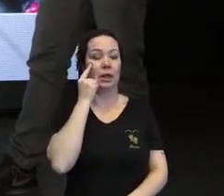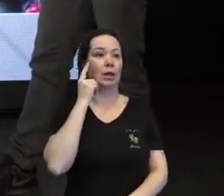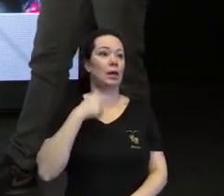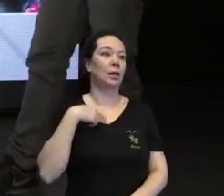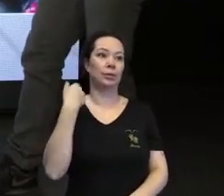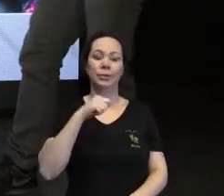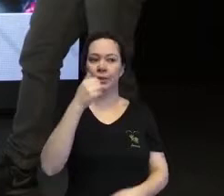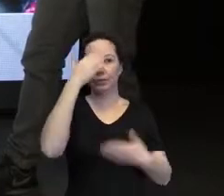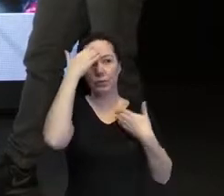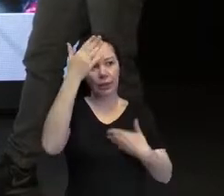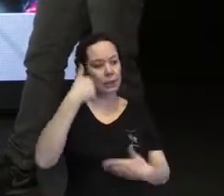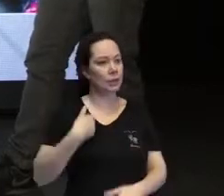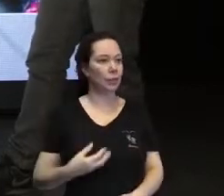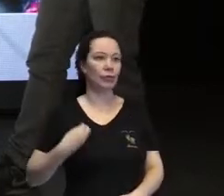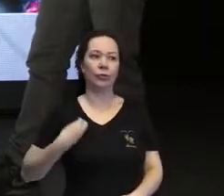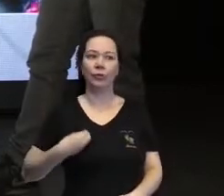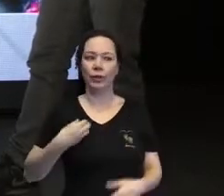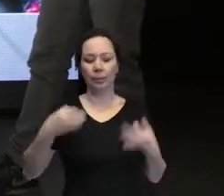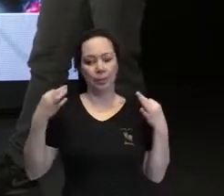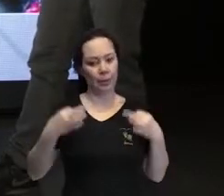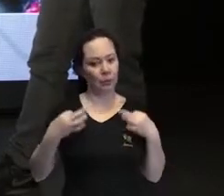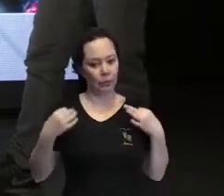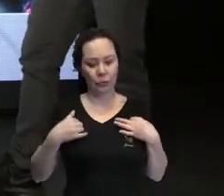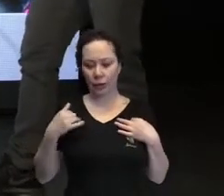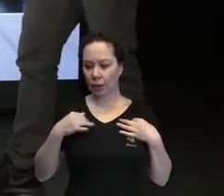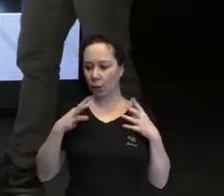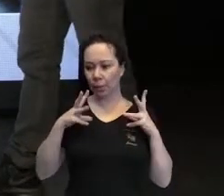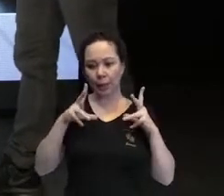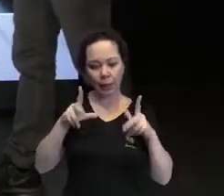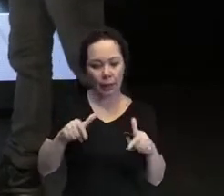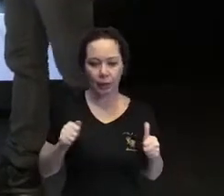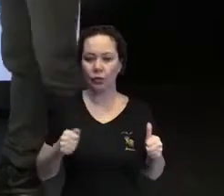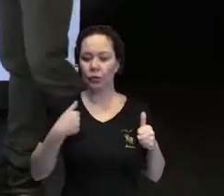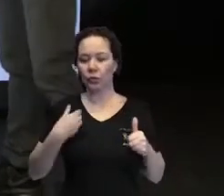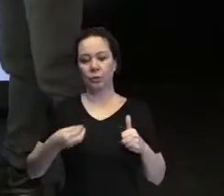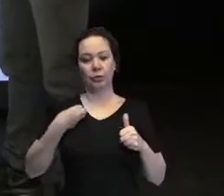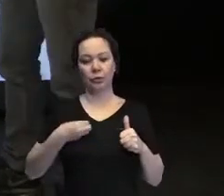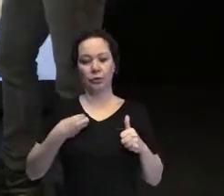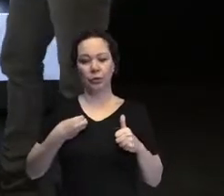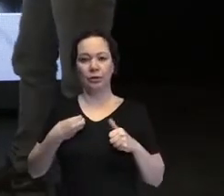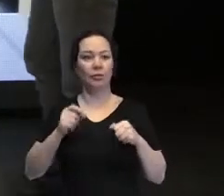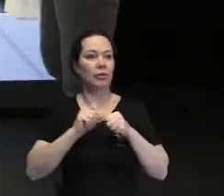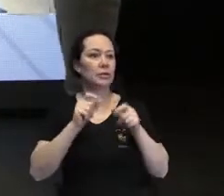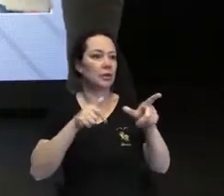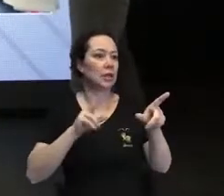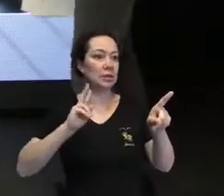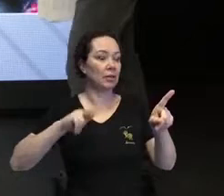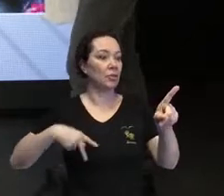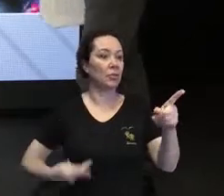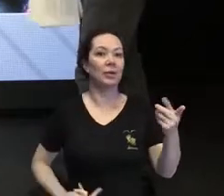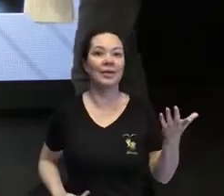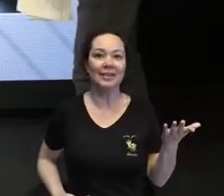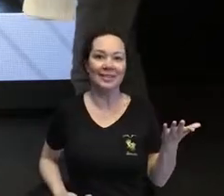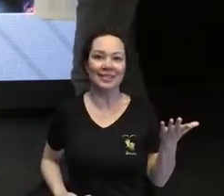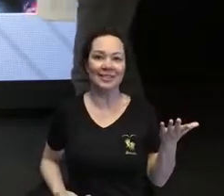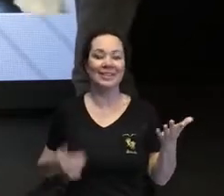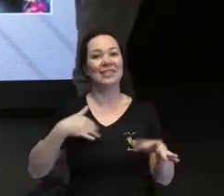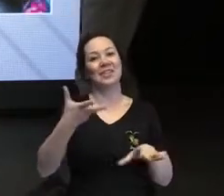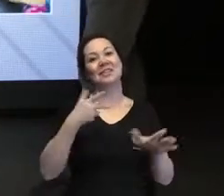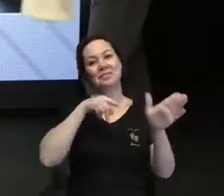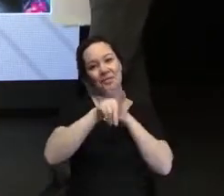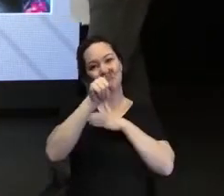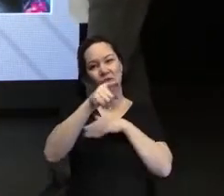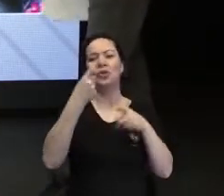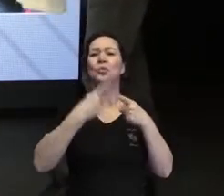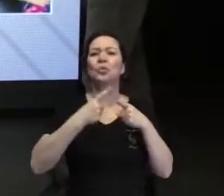que eu tenho uma vida perfeita e maravilhosa, sabe? Desumanizando essa pessoa. Eu queria te perguntar, Catarina, por que que as pessoas